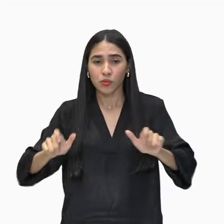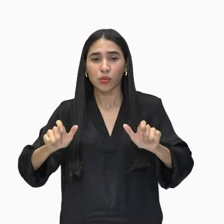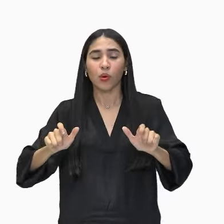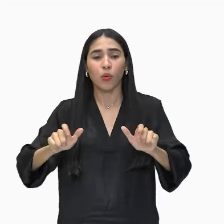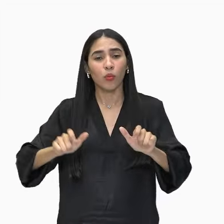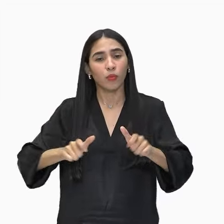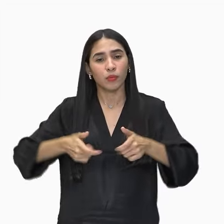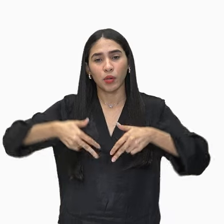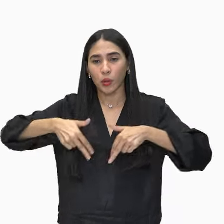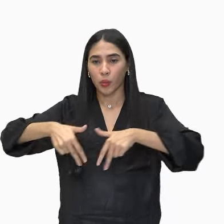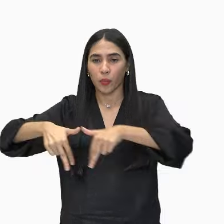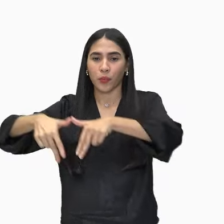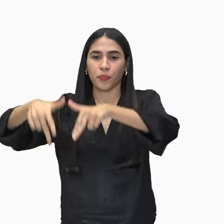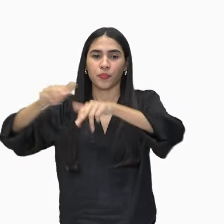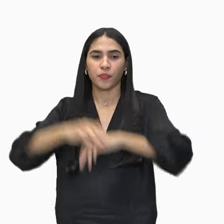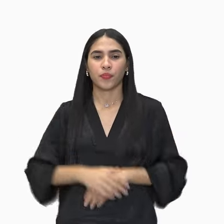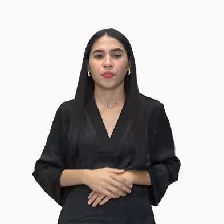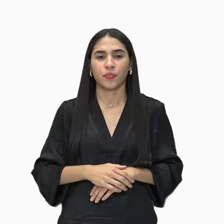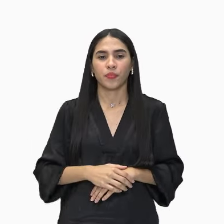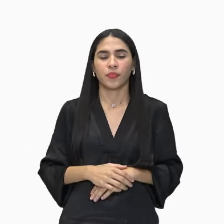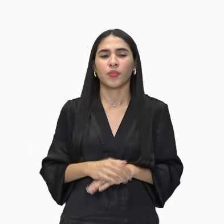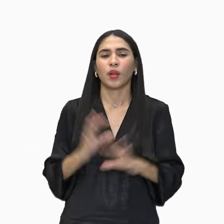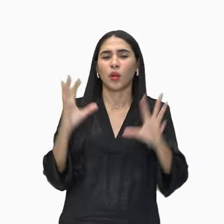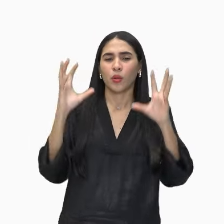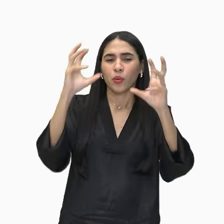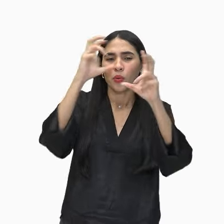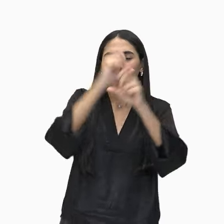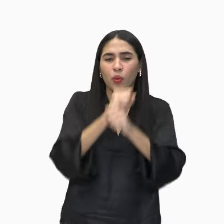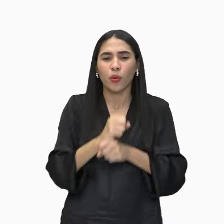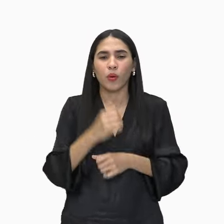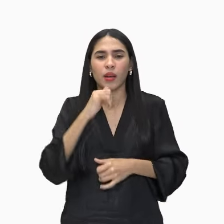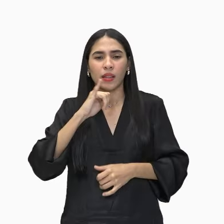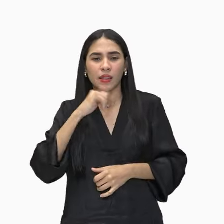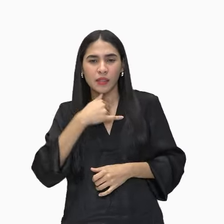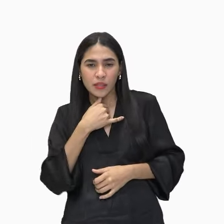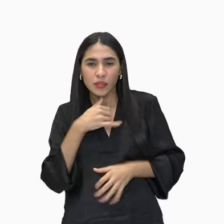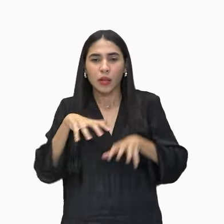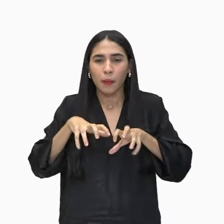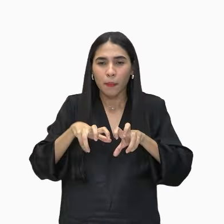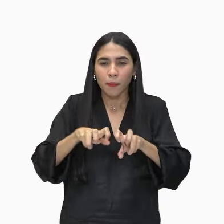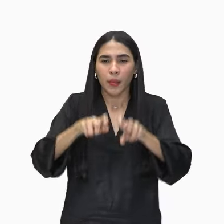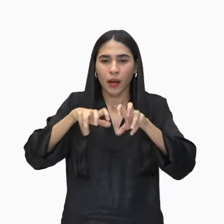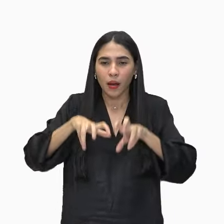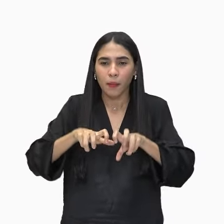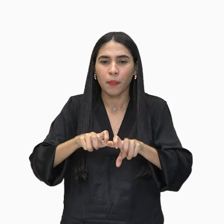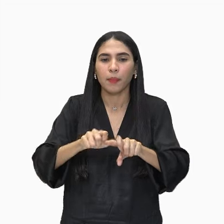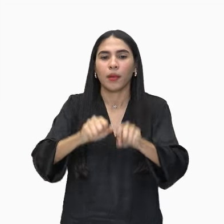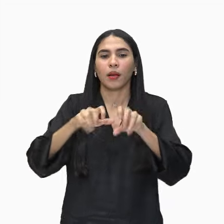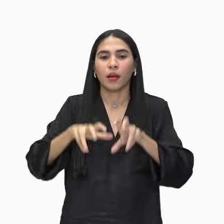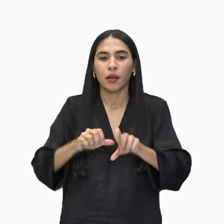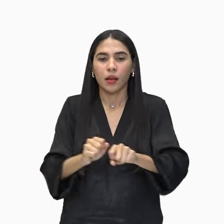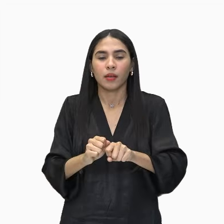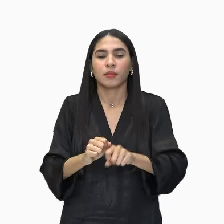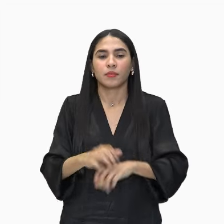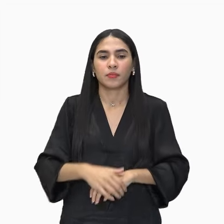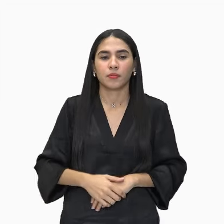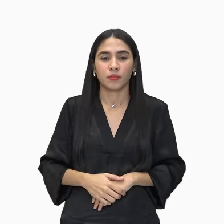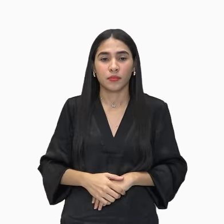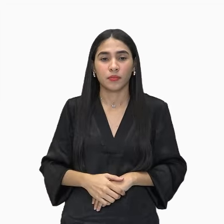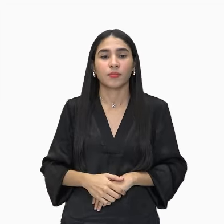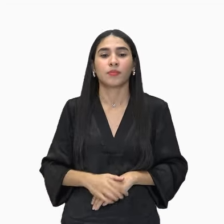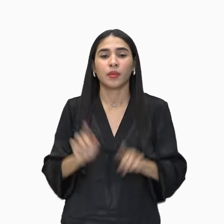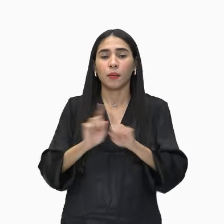partiu. Nas noites de amargura, ele trepava num açaizeiro de frutas roxas, como a alma dele, e